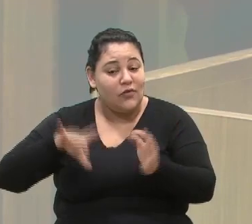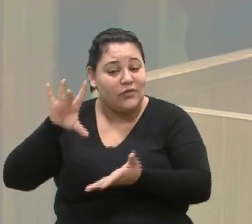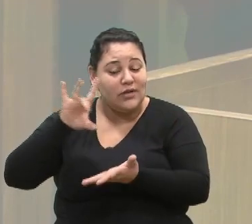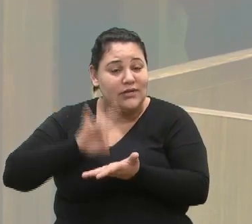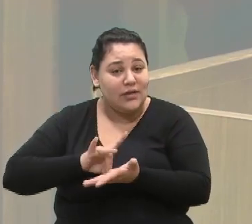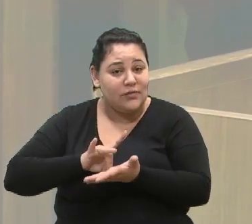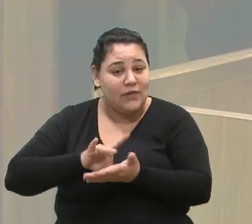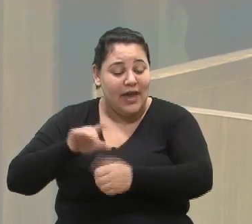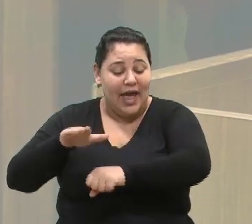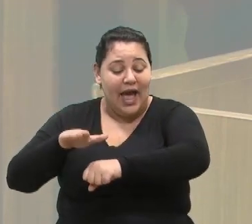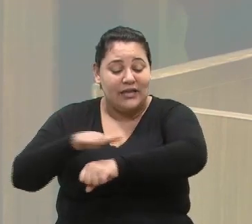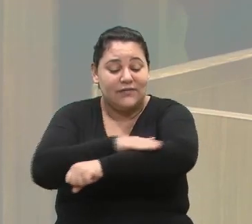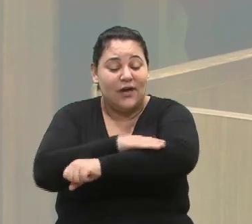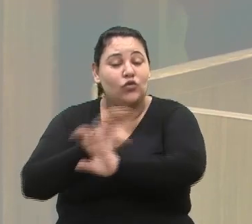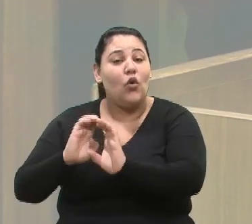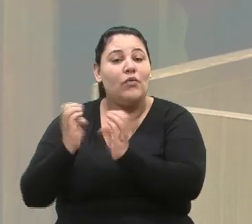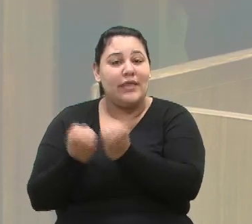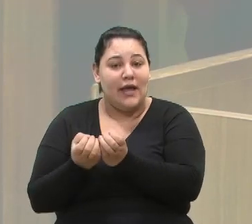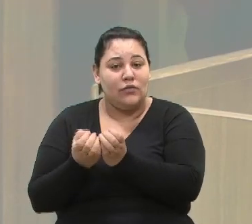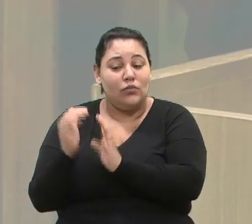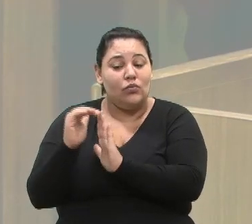ter a preocupação de investimentos.